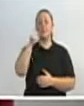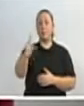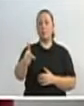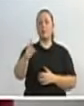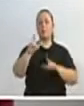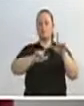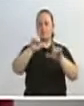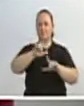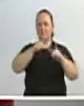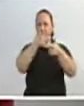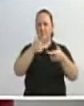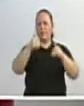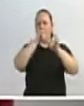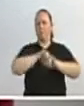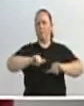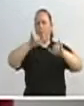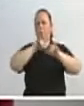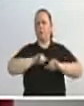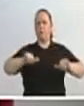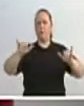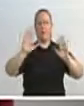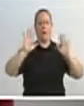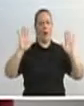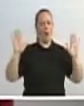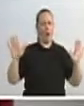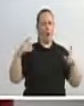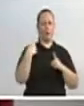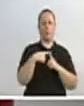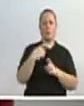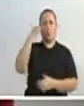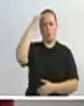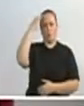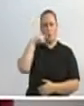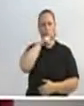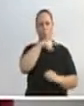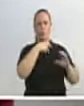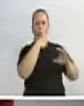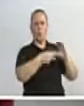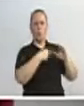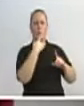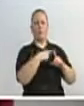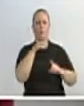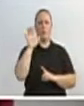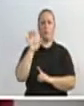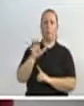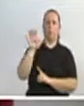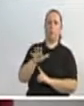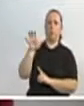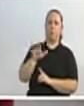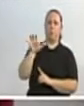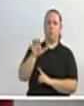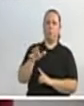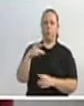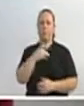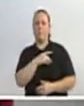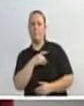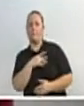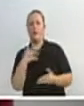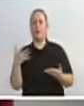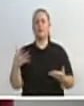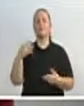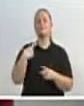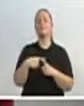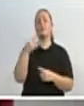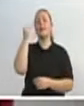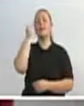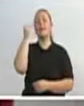dizendo que servidor aqui da casa coagiu. Tudo isso. Isso é o esperneio. Para tentar politizar a